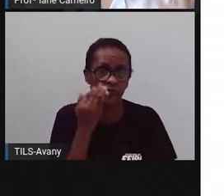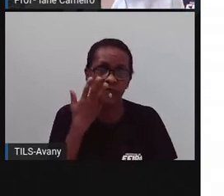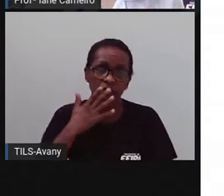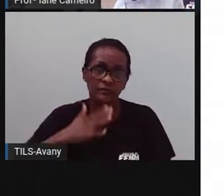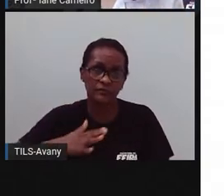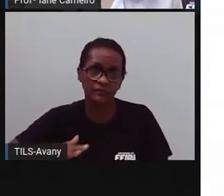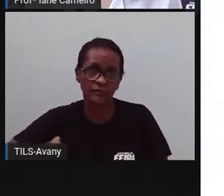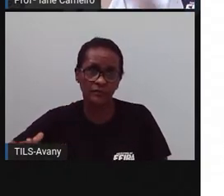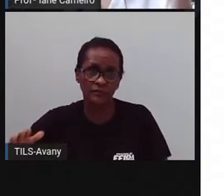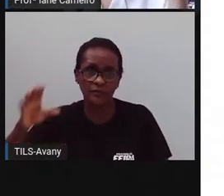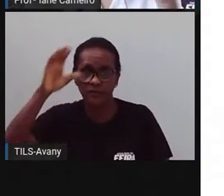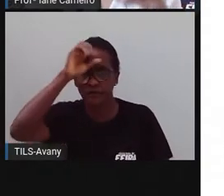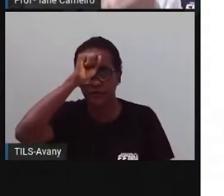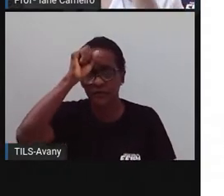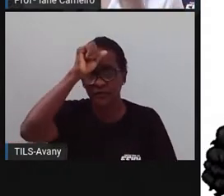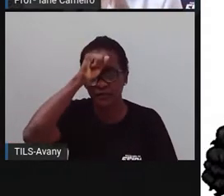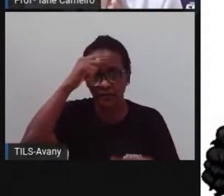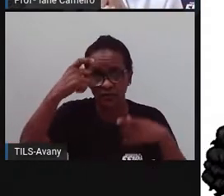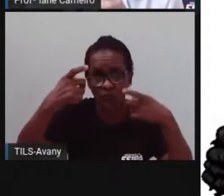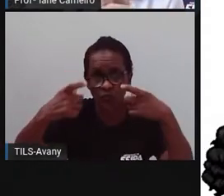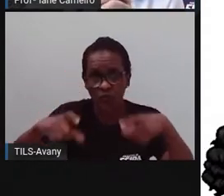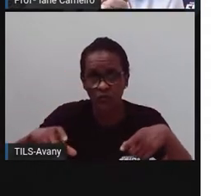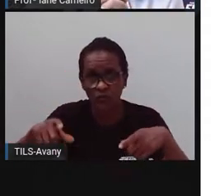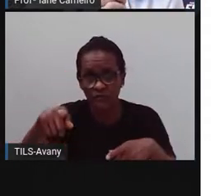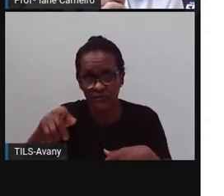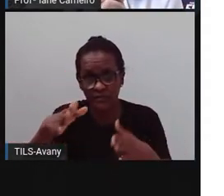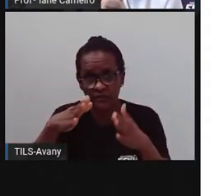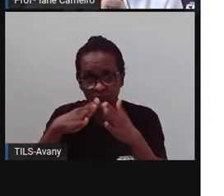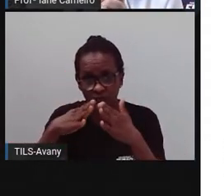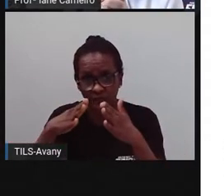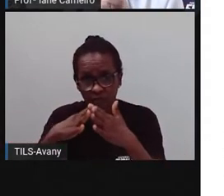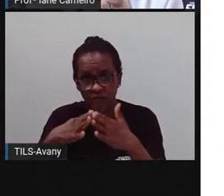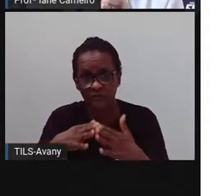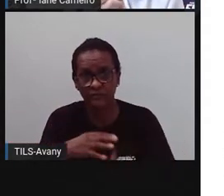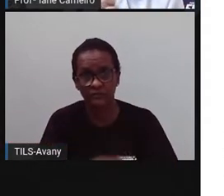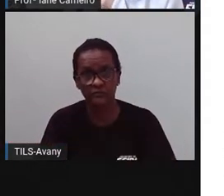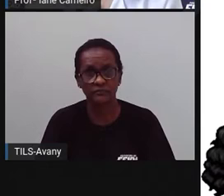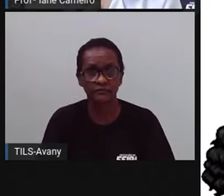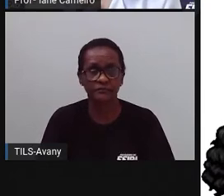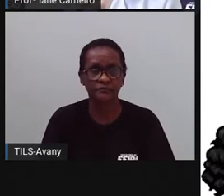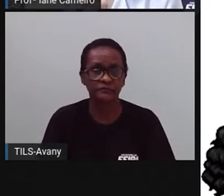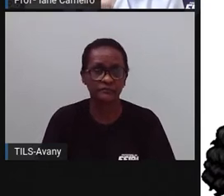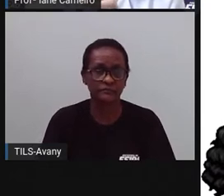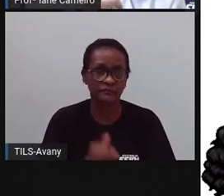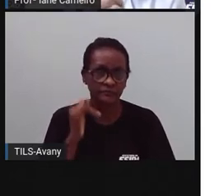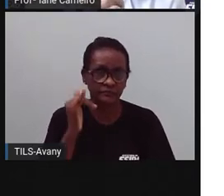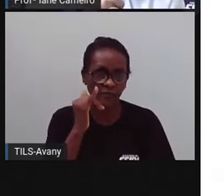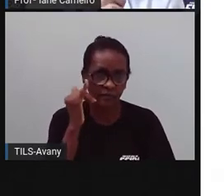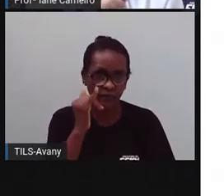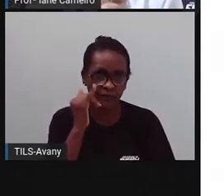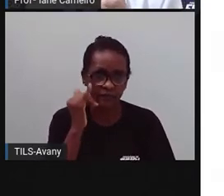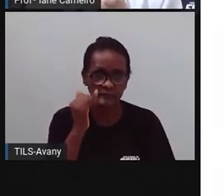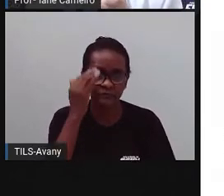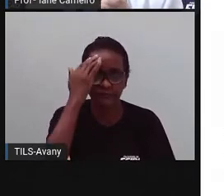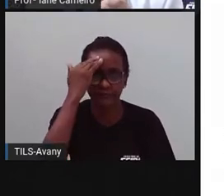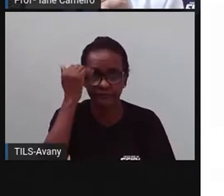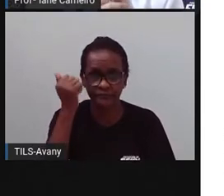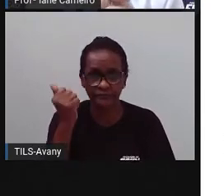aprenderem realmente sobre o lugar de onde vocês vivem, né? É muito importante isso, e vocês saberem